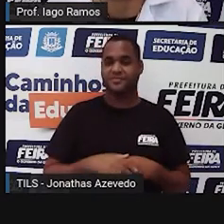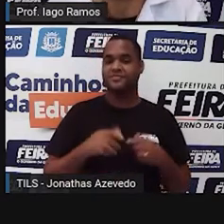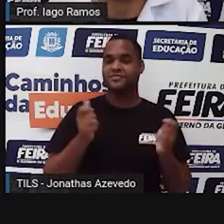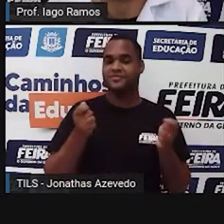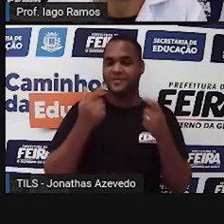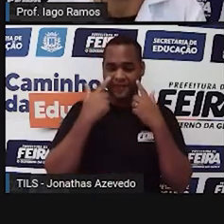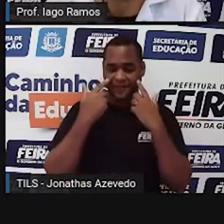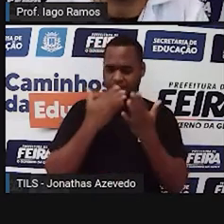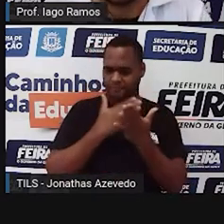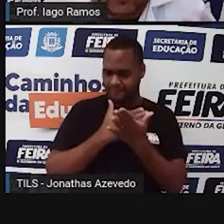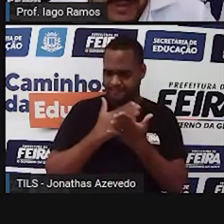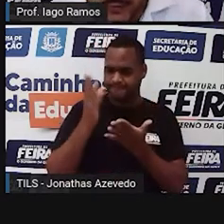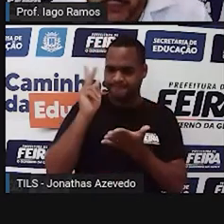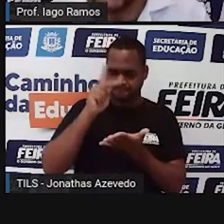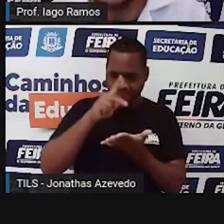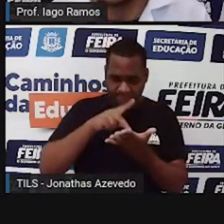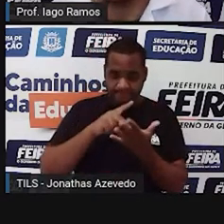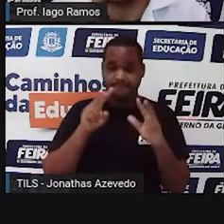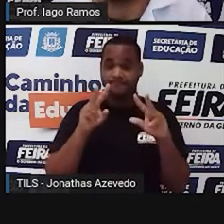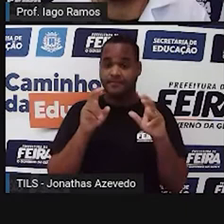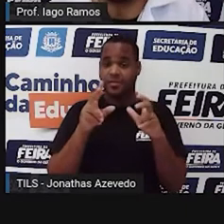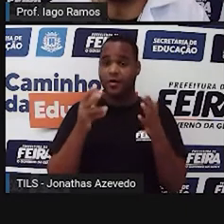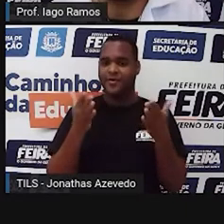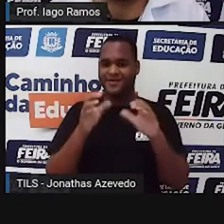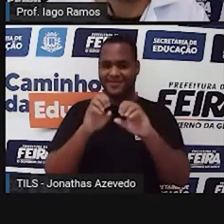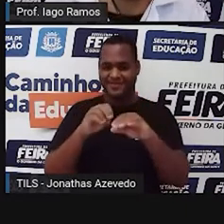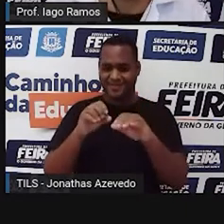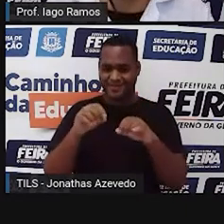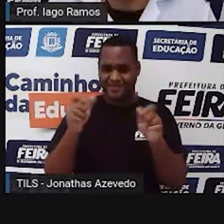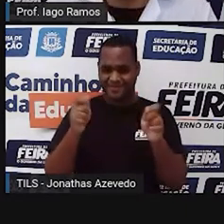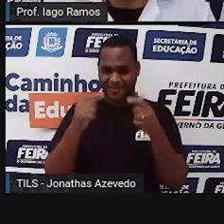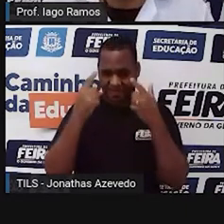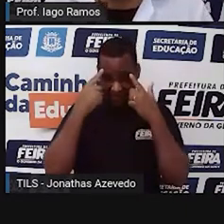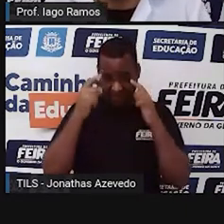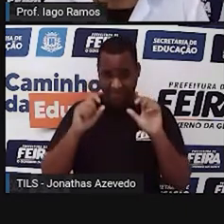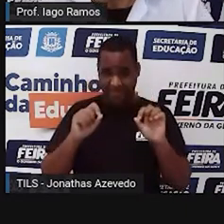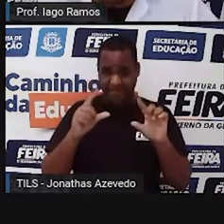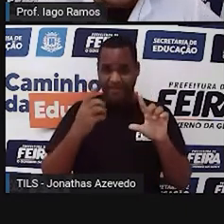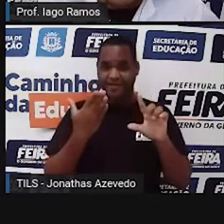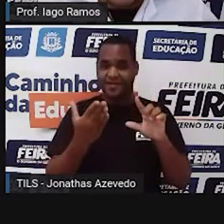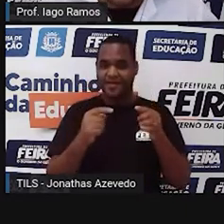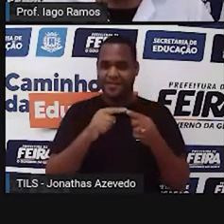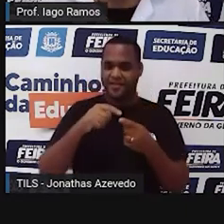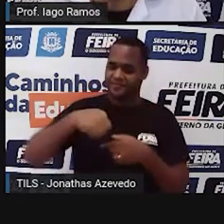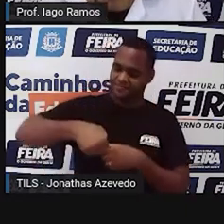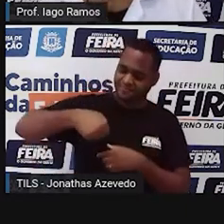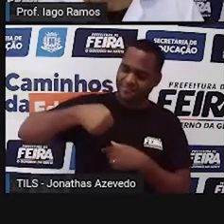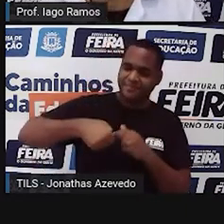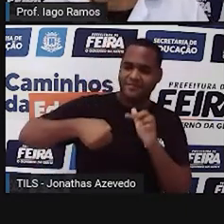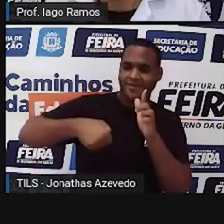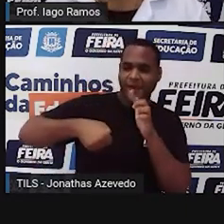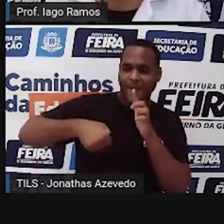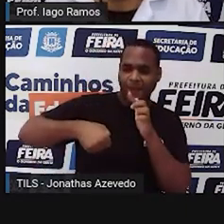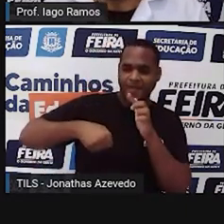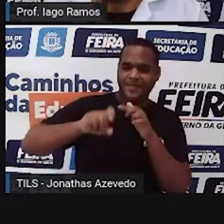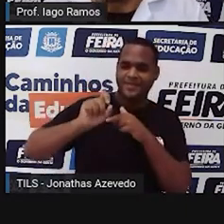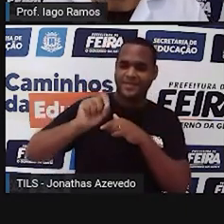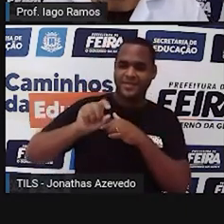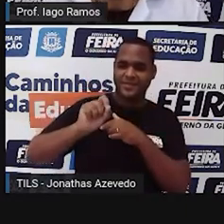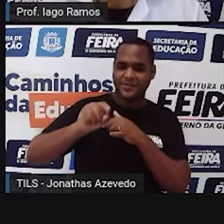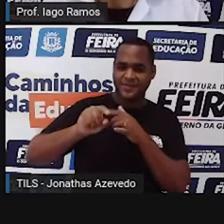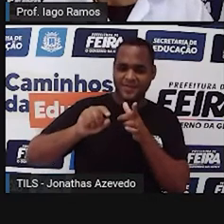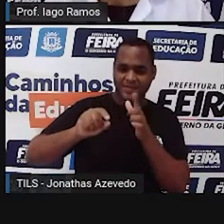começando mesmo o assunto dessa aula, né? Na tela aí aparece um balde, certo? Um balde azul.